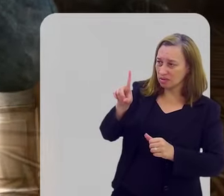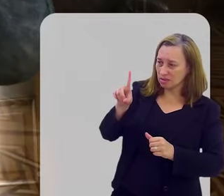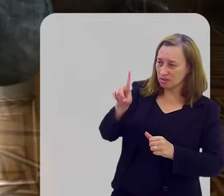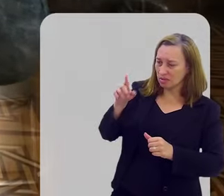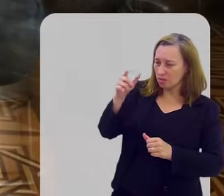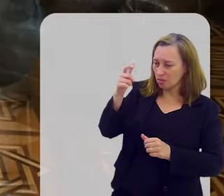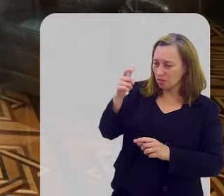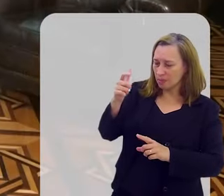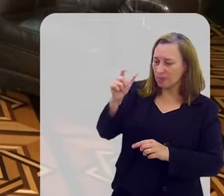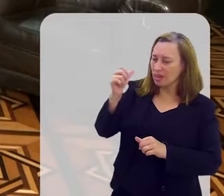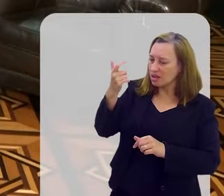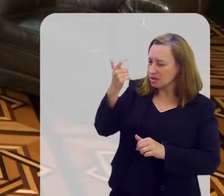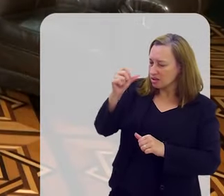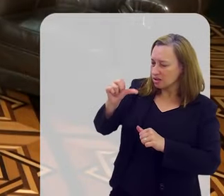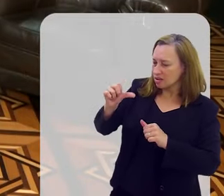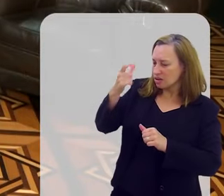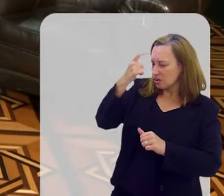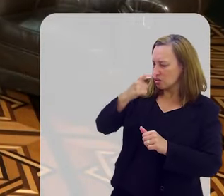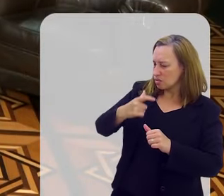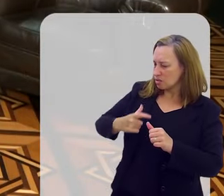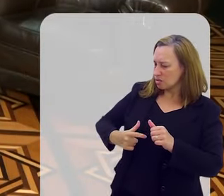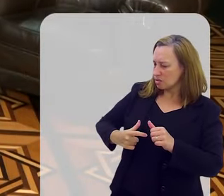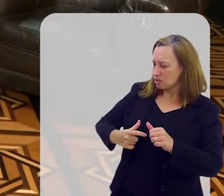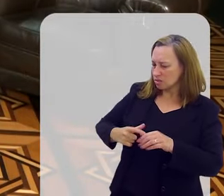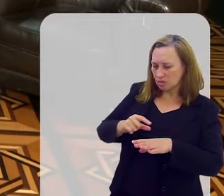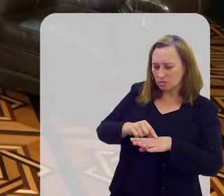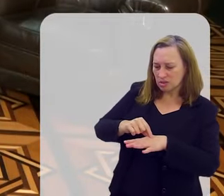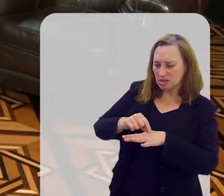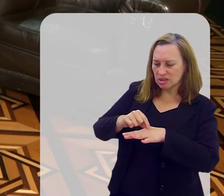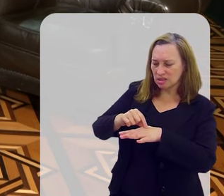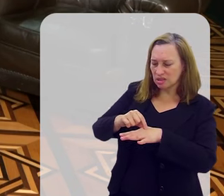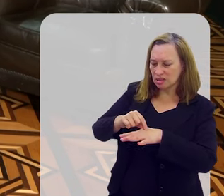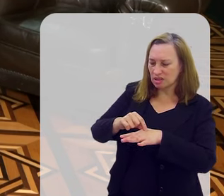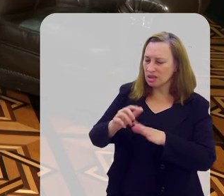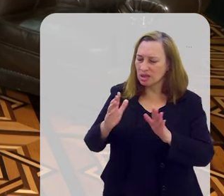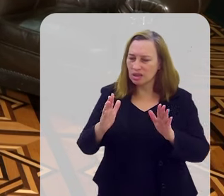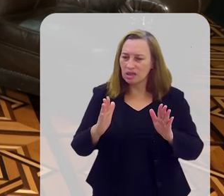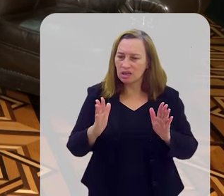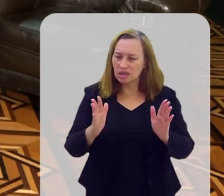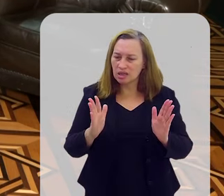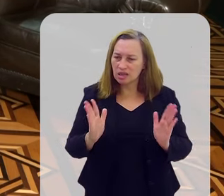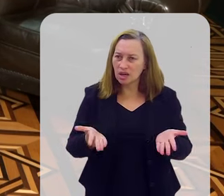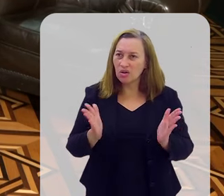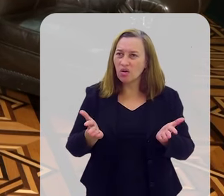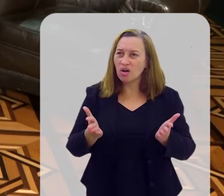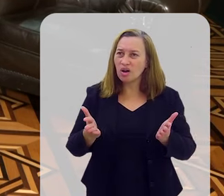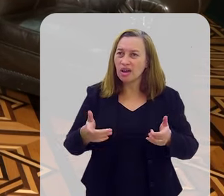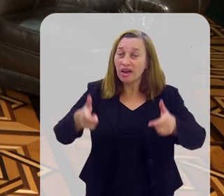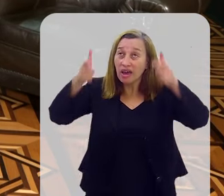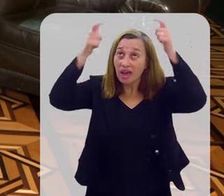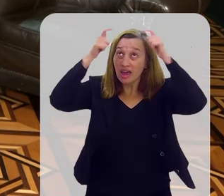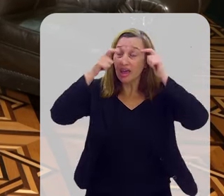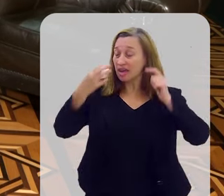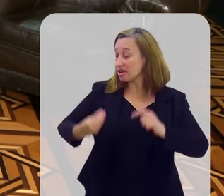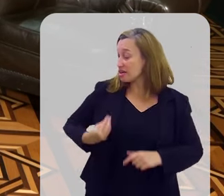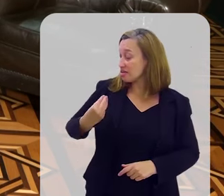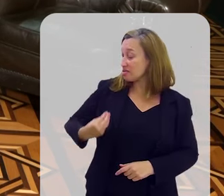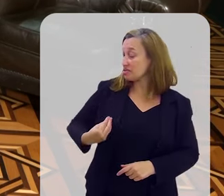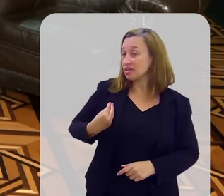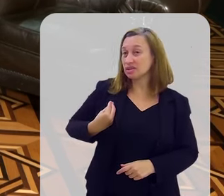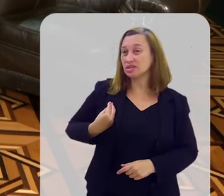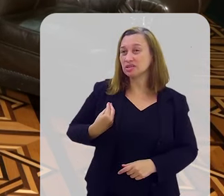Tornou-se carne para me salvar